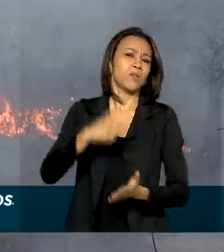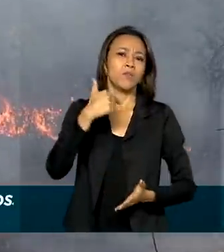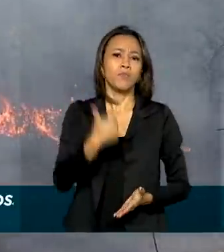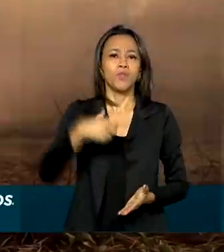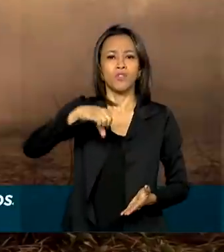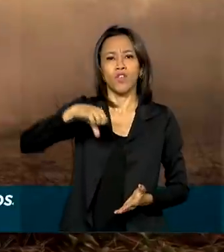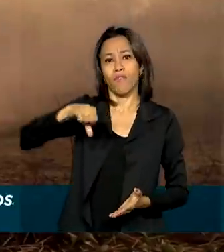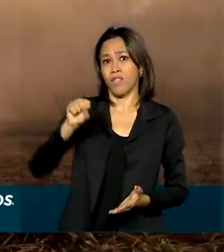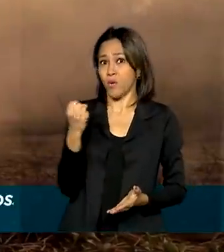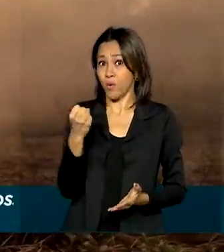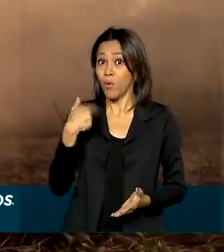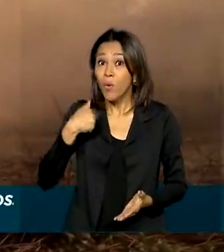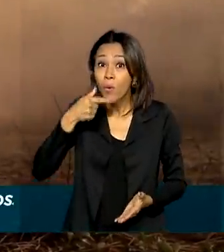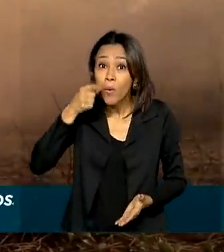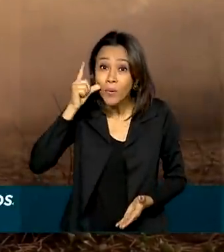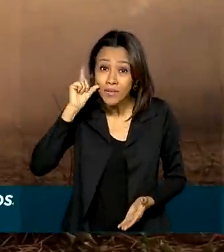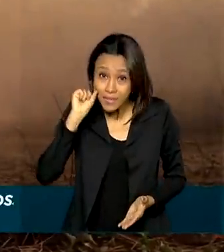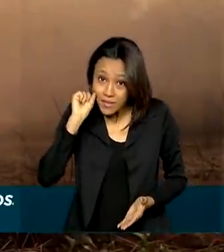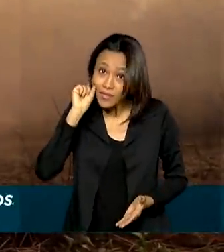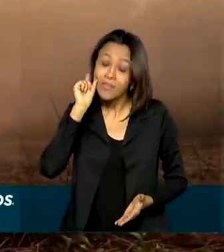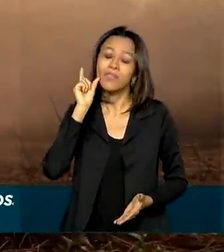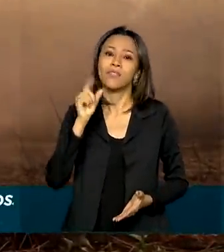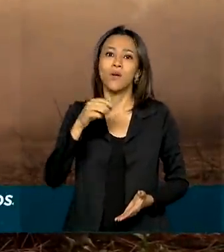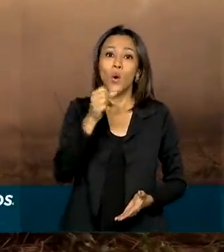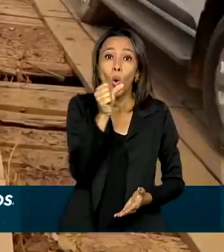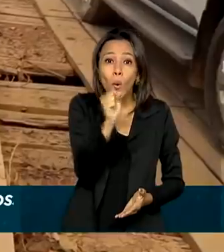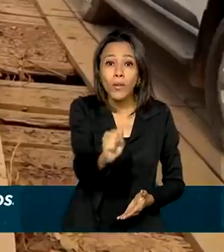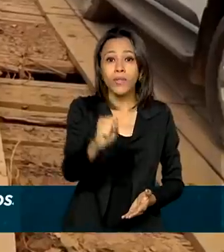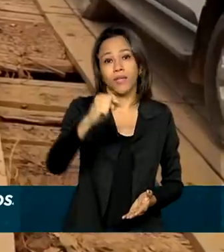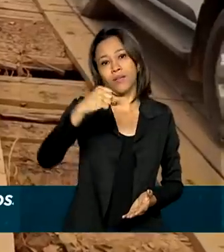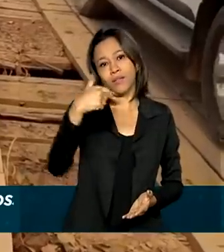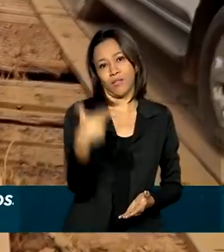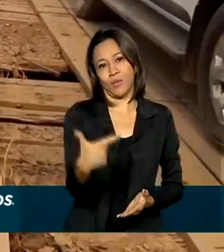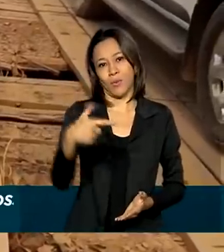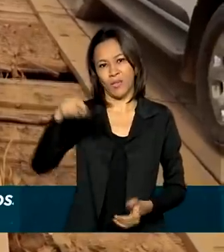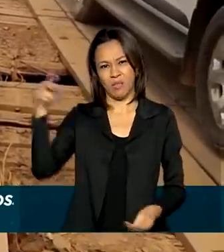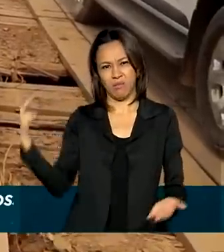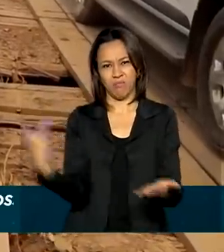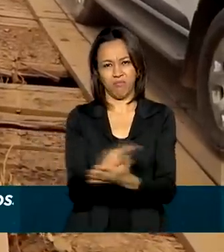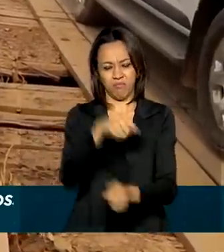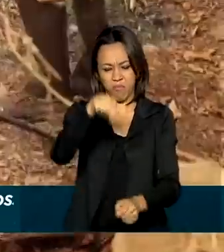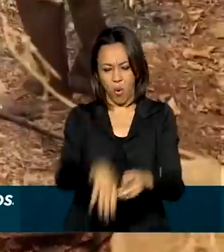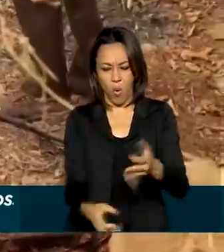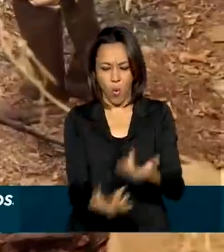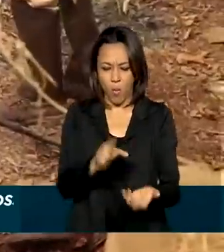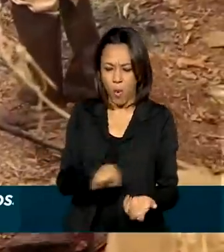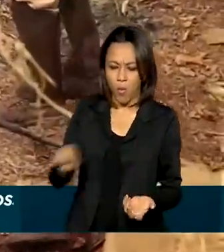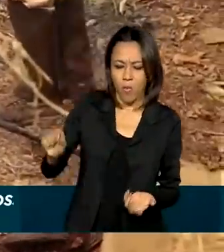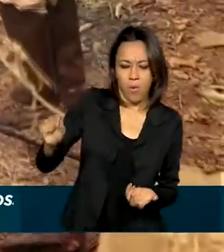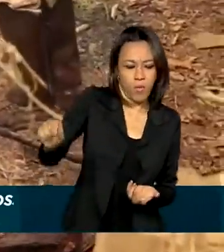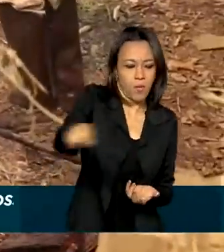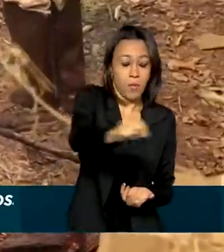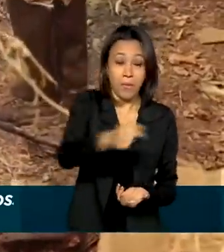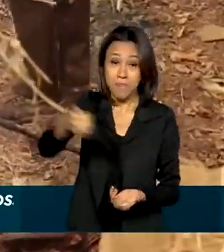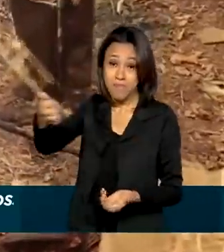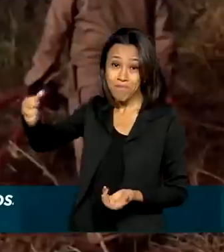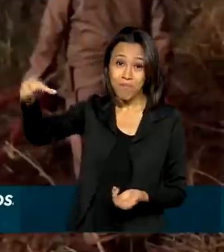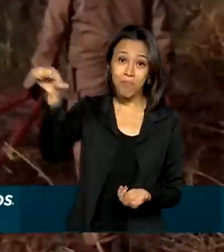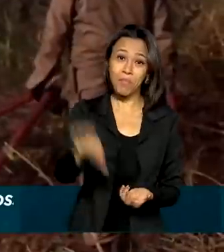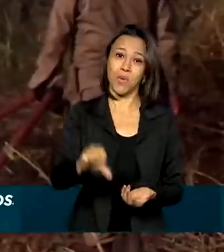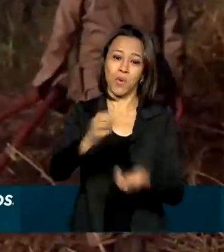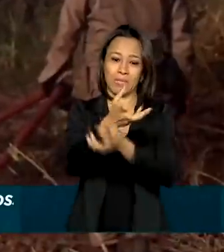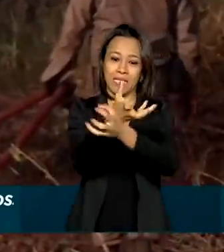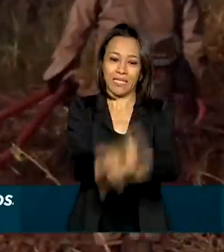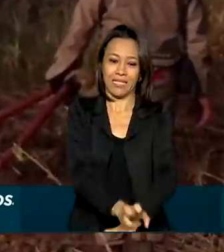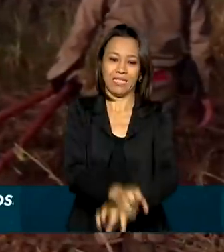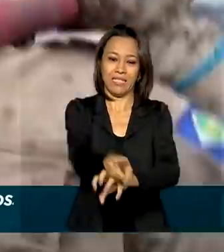ontem foram registrados 82 novos focos. A região do Pantanal enfrenta a pior seca dos últimos